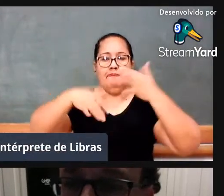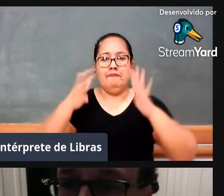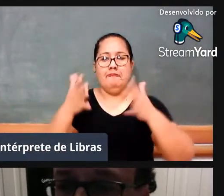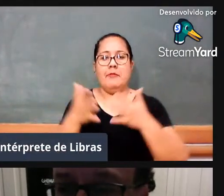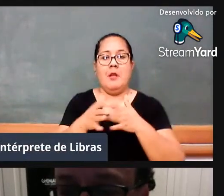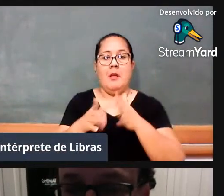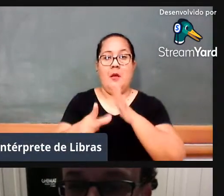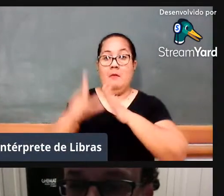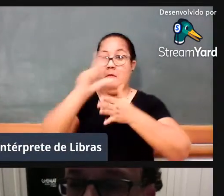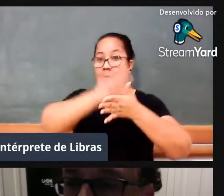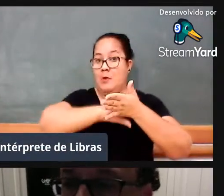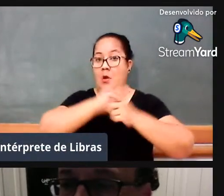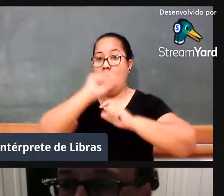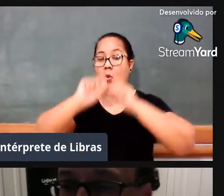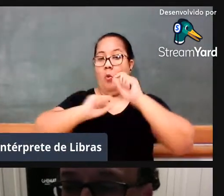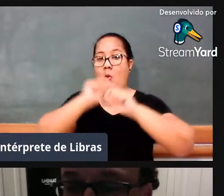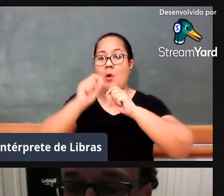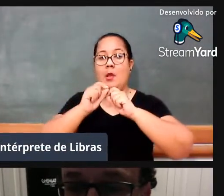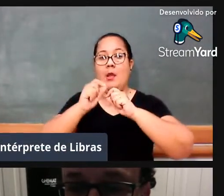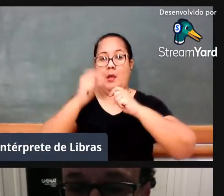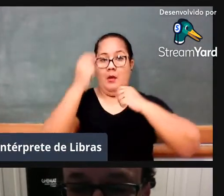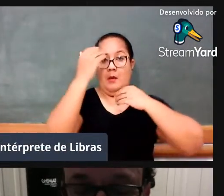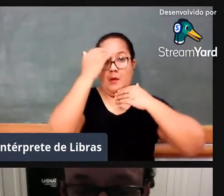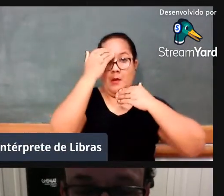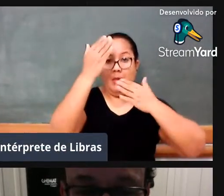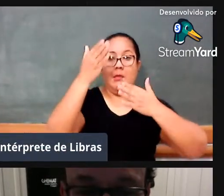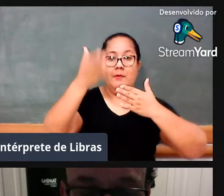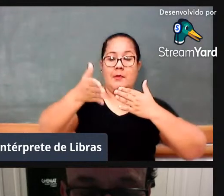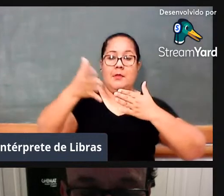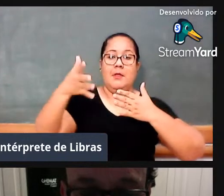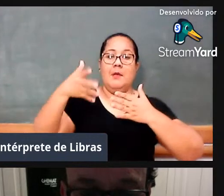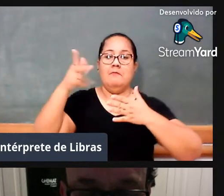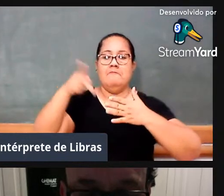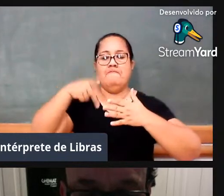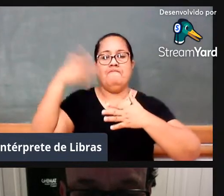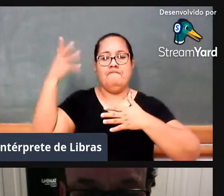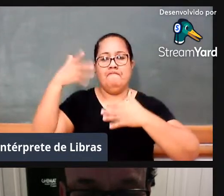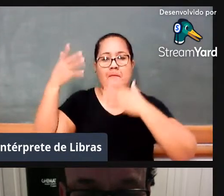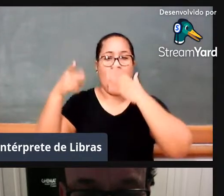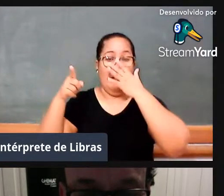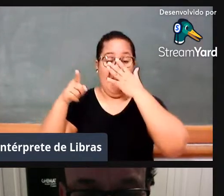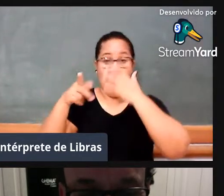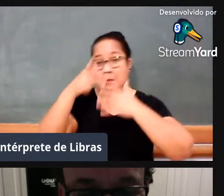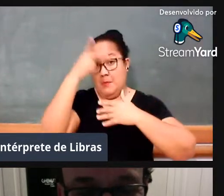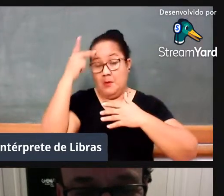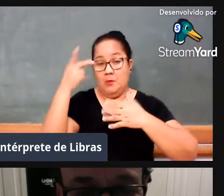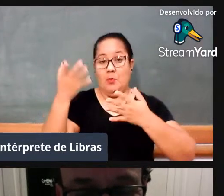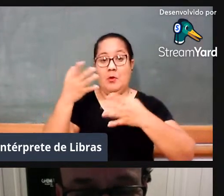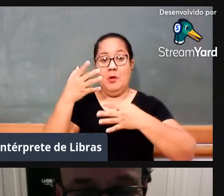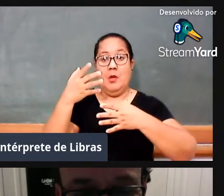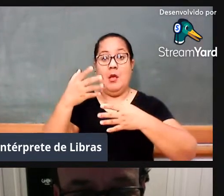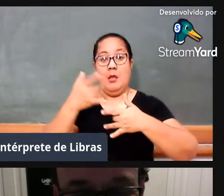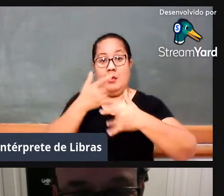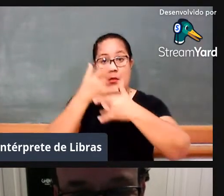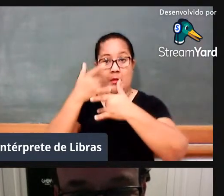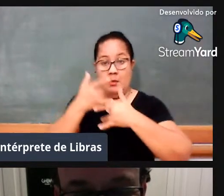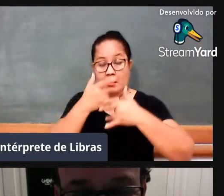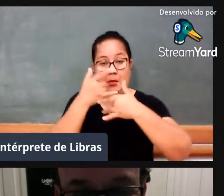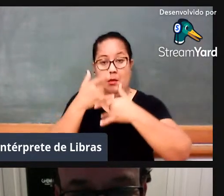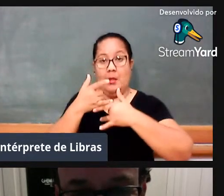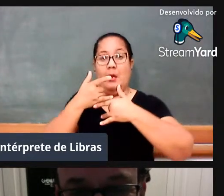antes de agradecê-lo, né, e dizer aos presentes, né, que hoje nós